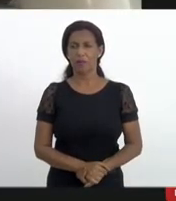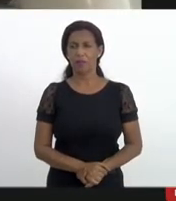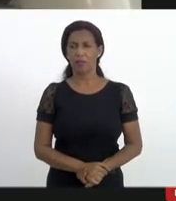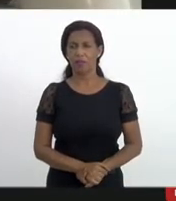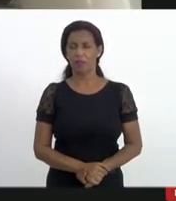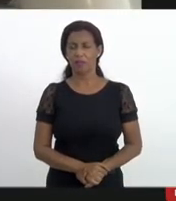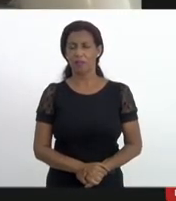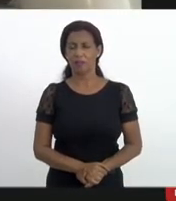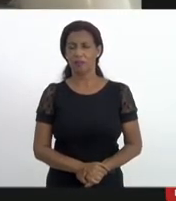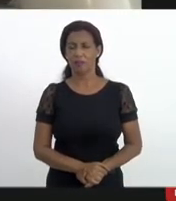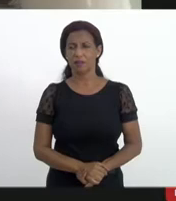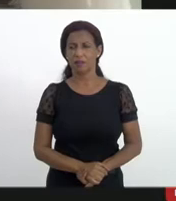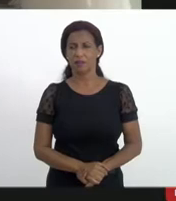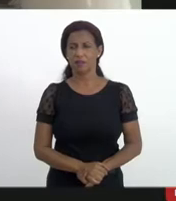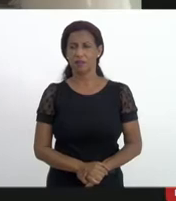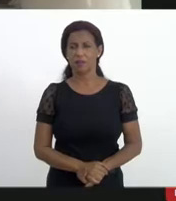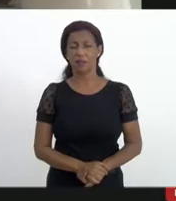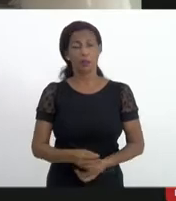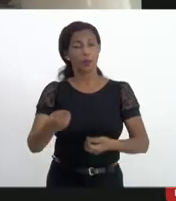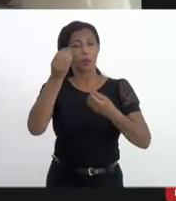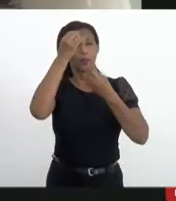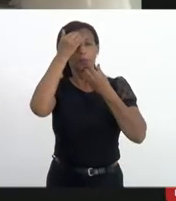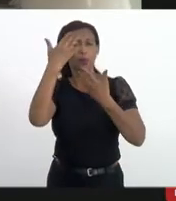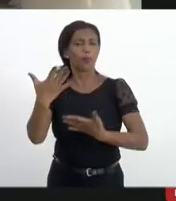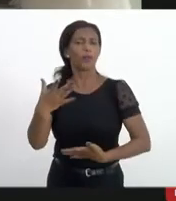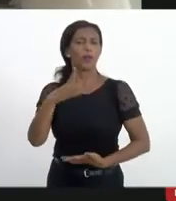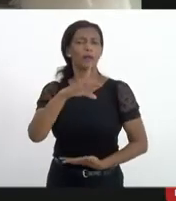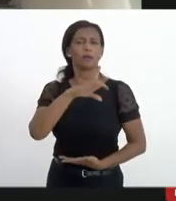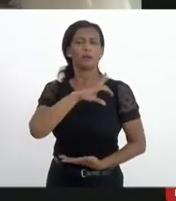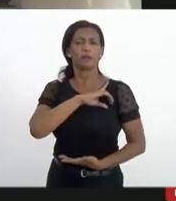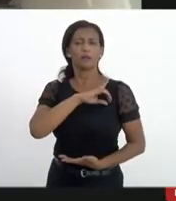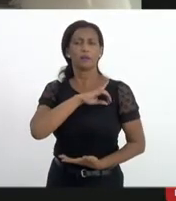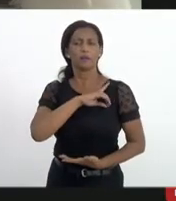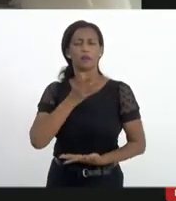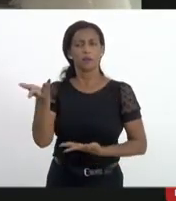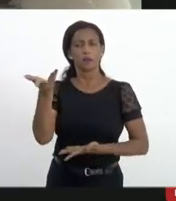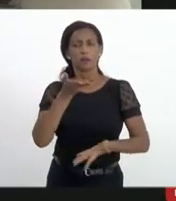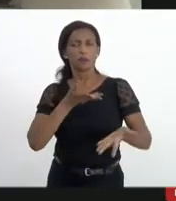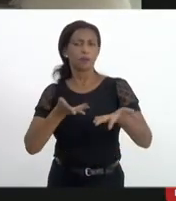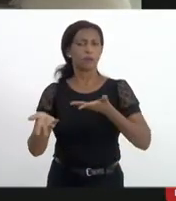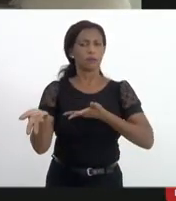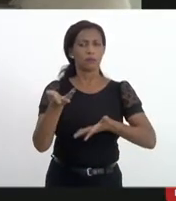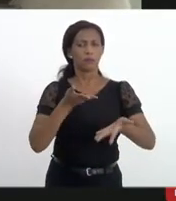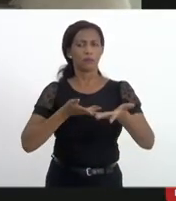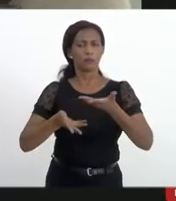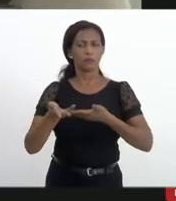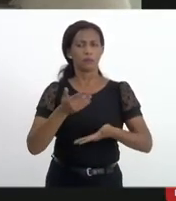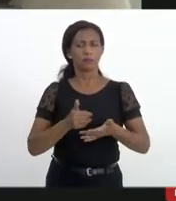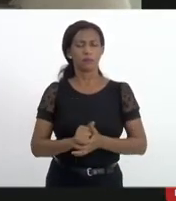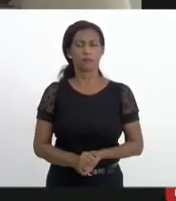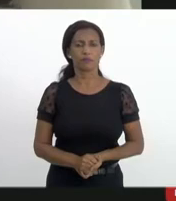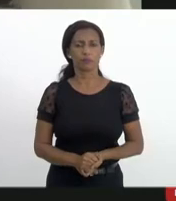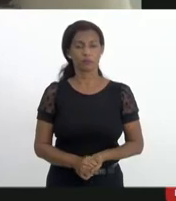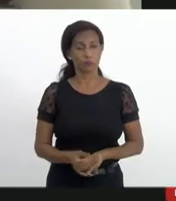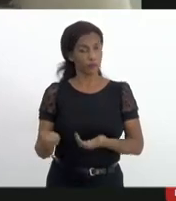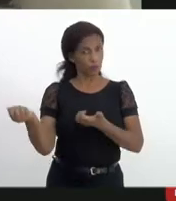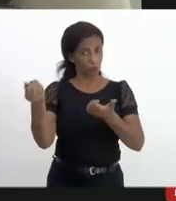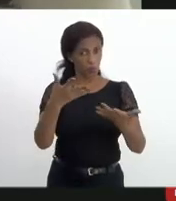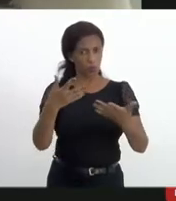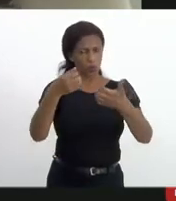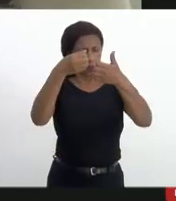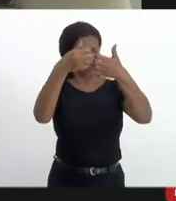muito obrigado delegado Rodrigo Oliveira sua participação aqui acho que trouxe bastante